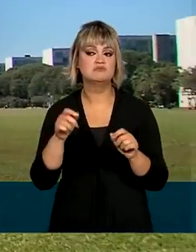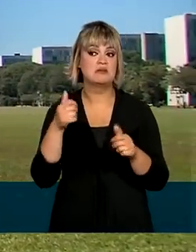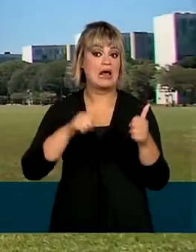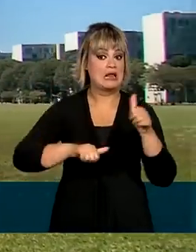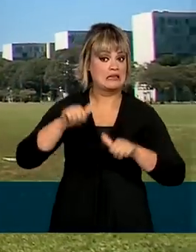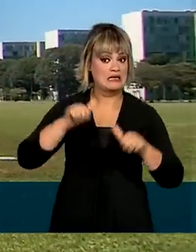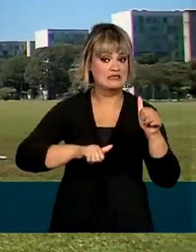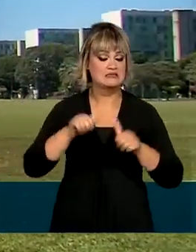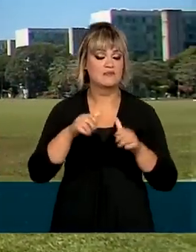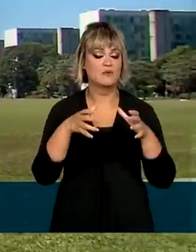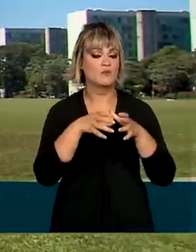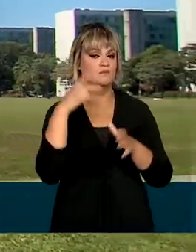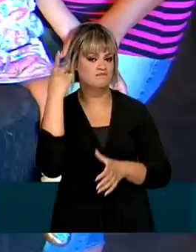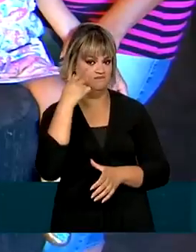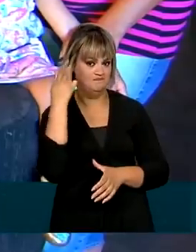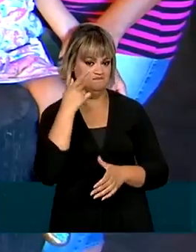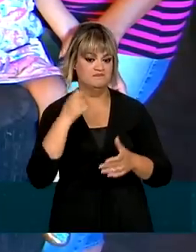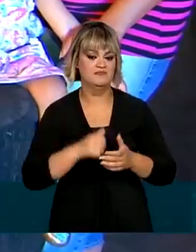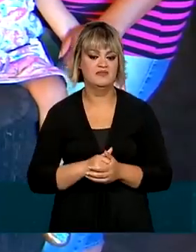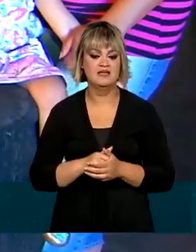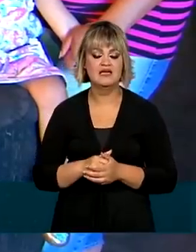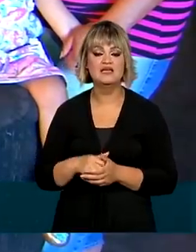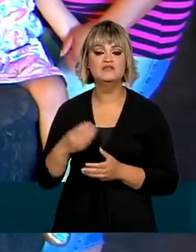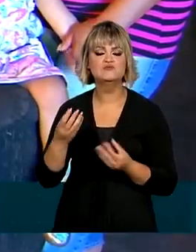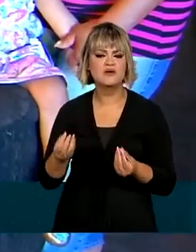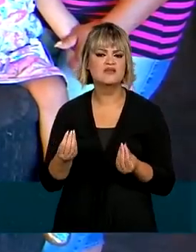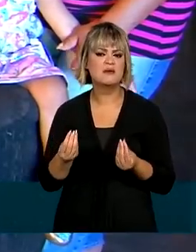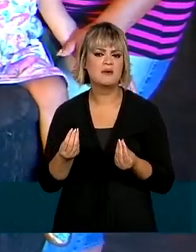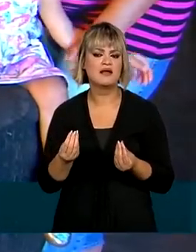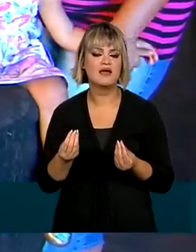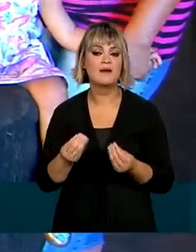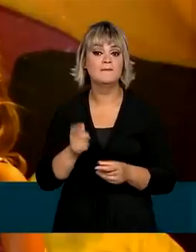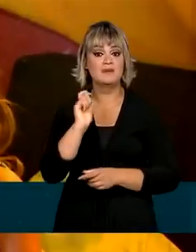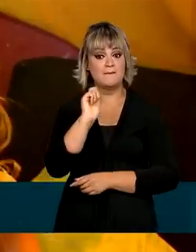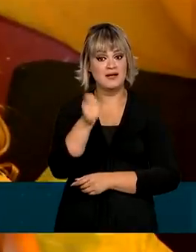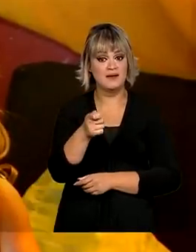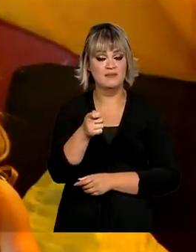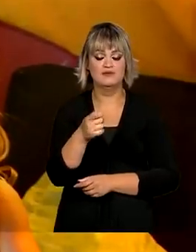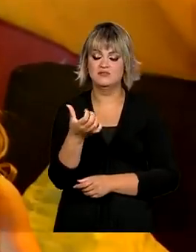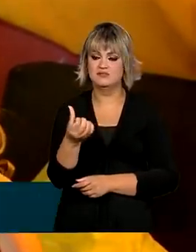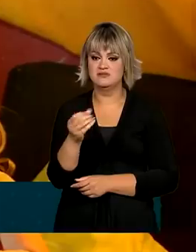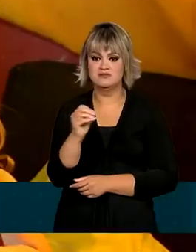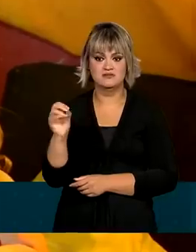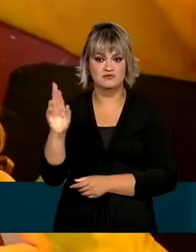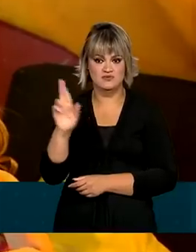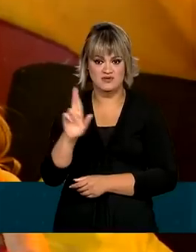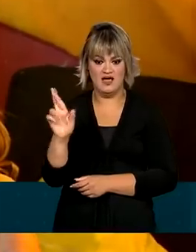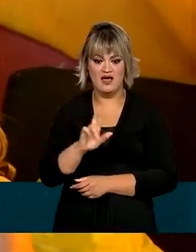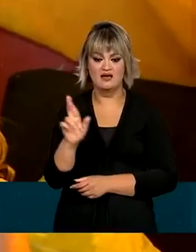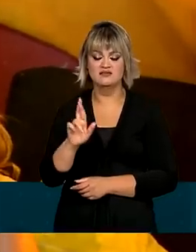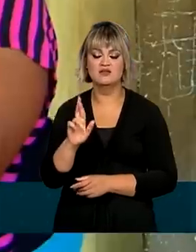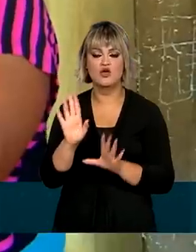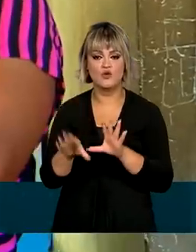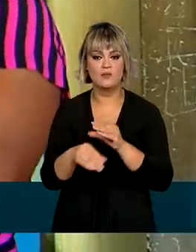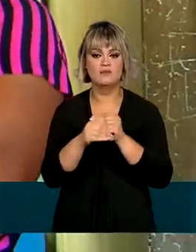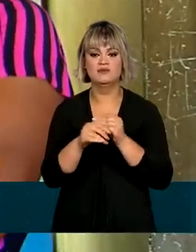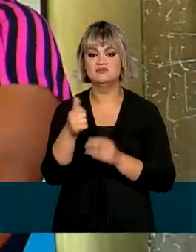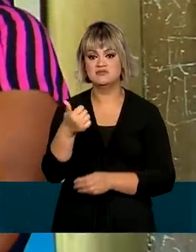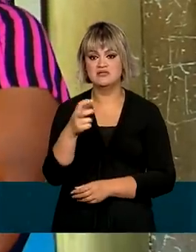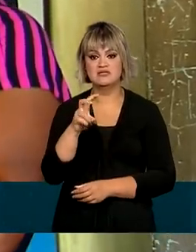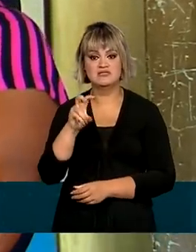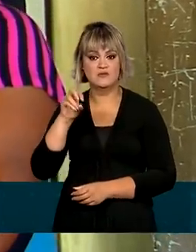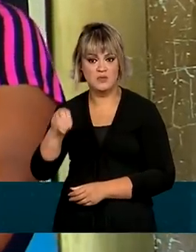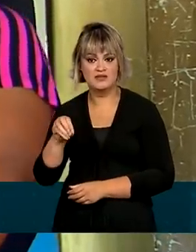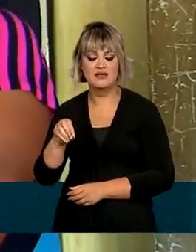analisada pelos parlamentares. A medida abre espaço para o pagamento do benefício de R$ 600, com adicional de R$ 150